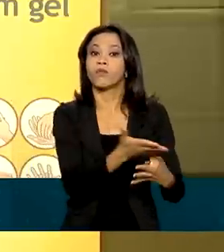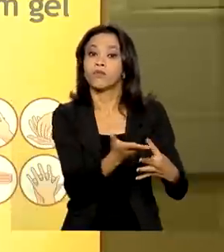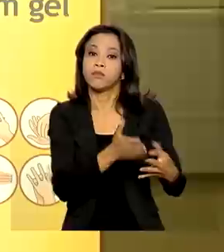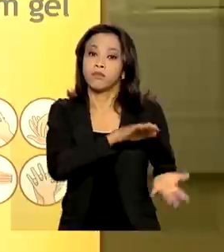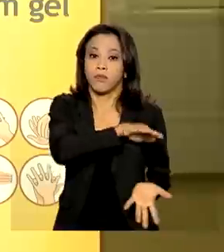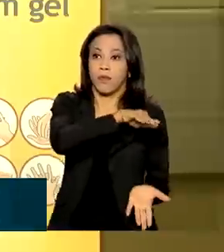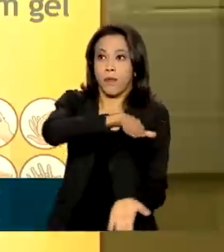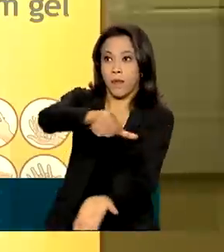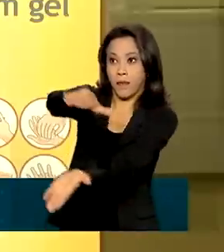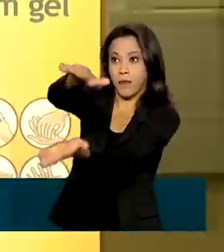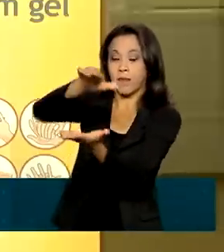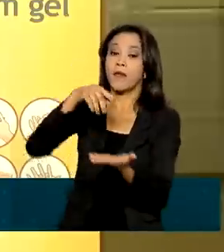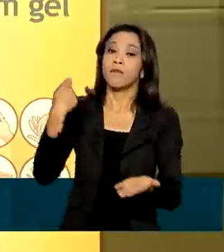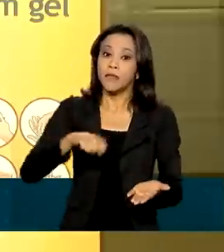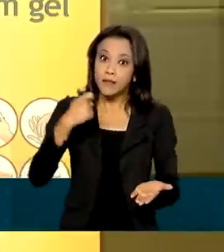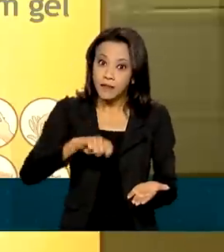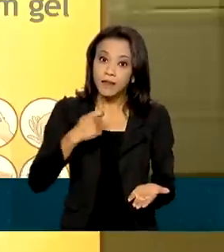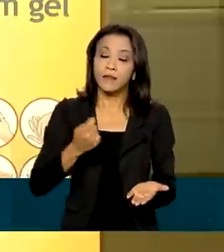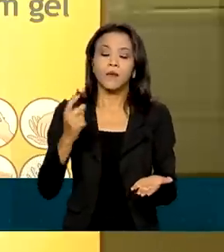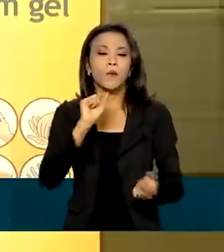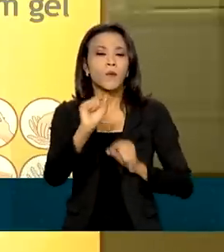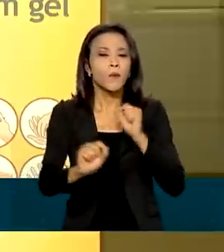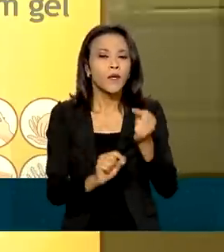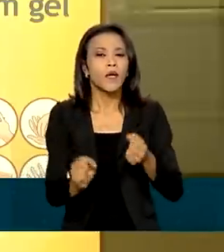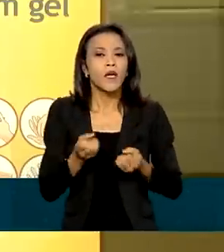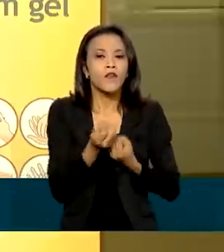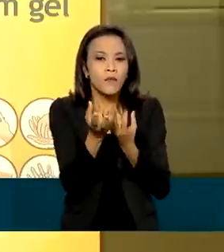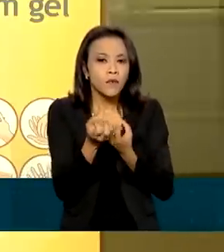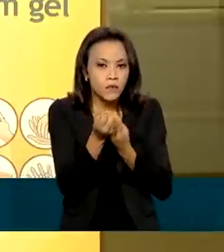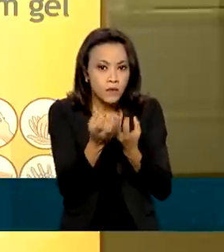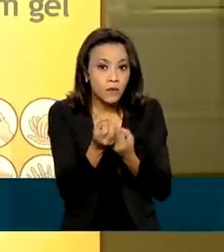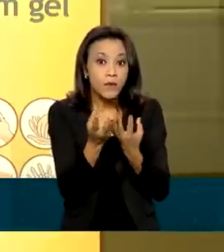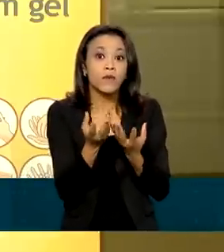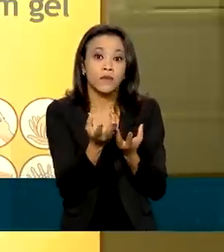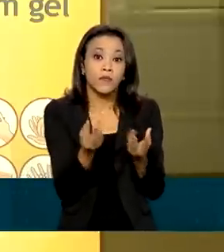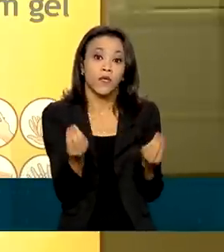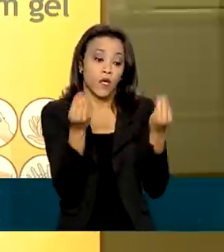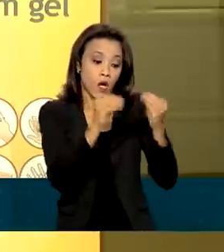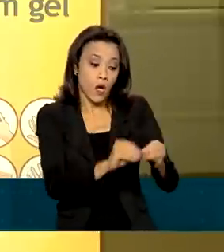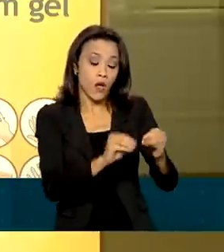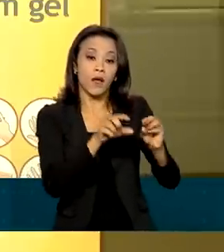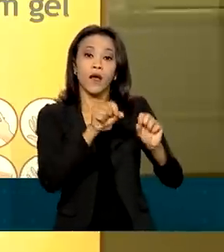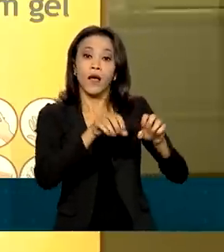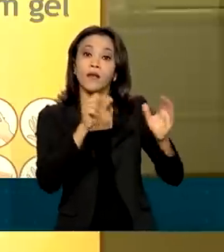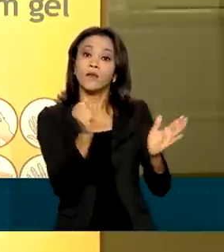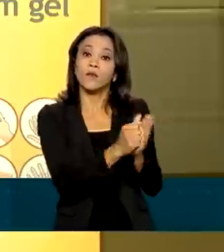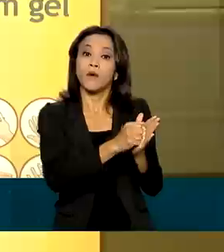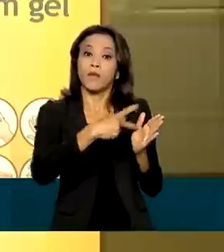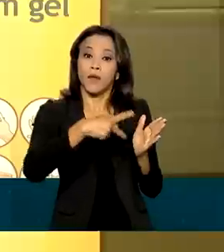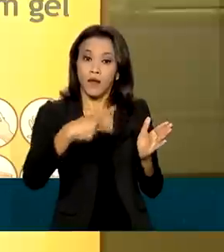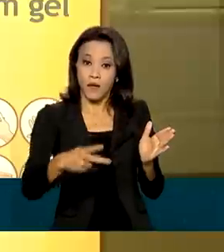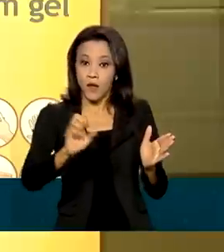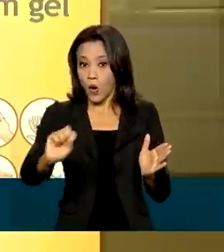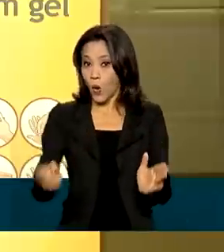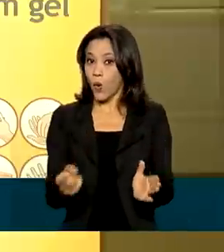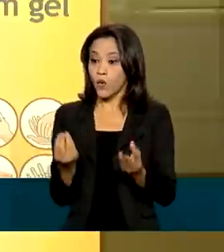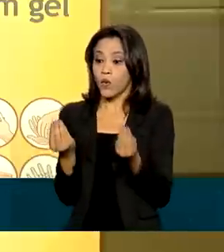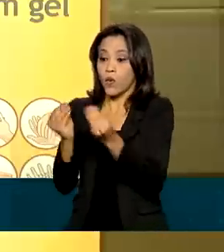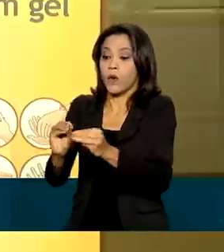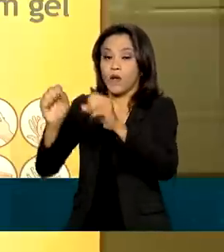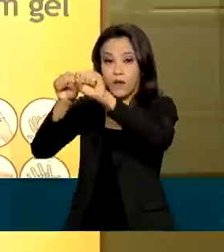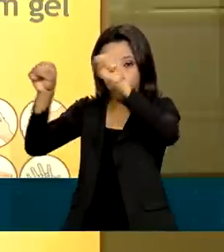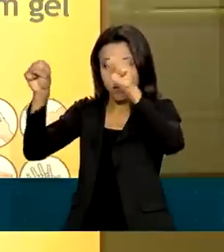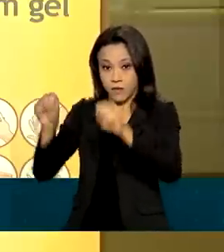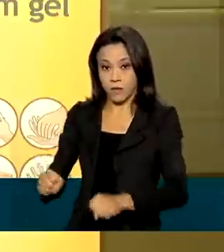é possível agilizar o processo acrescentando os dados dos sistemas de pré-postagem no aplicativo ou no site dos Correios.